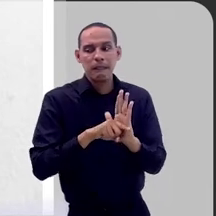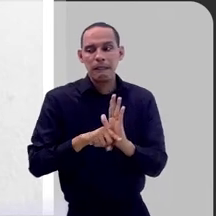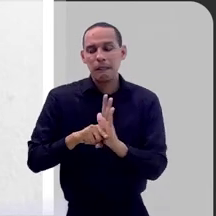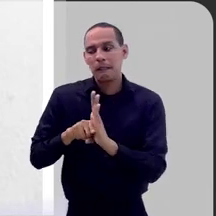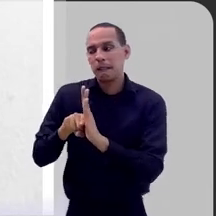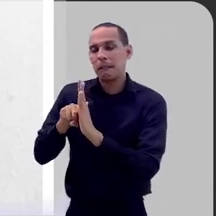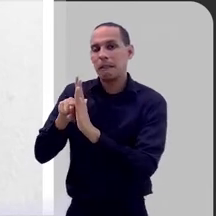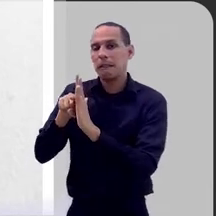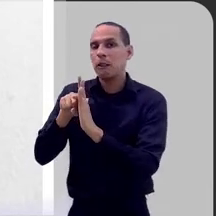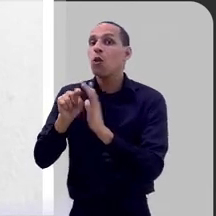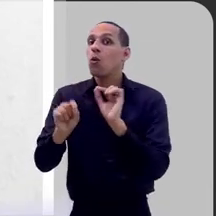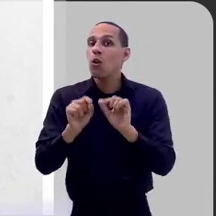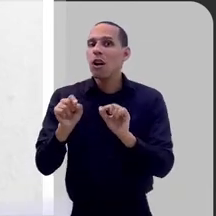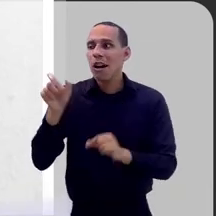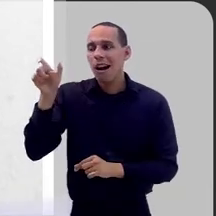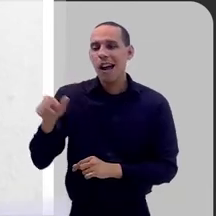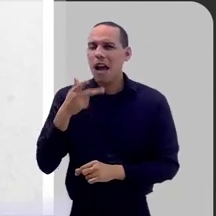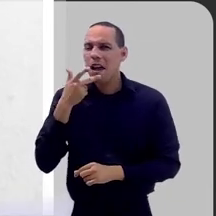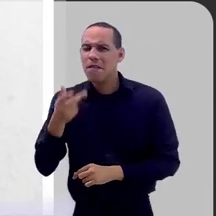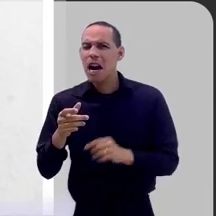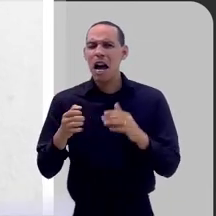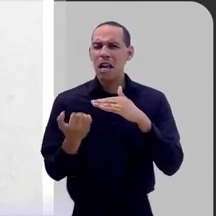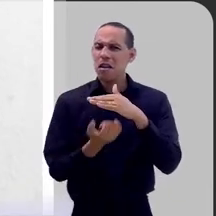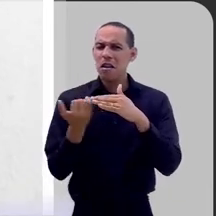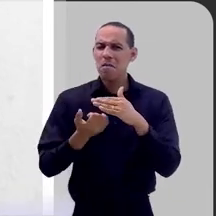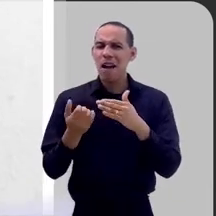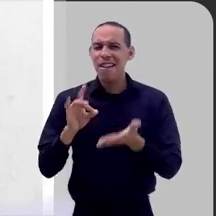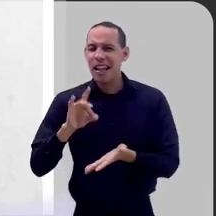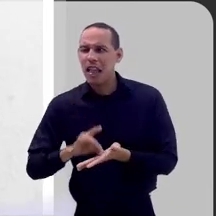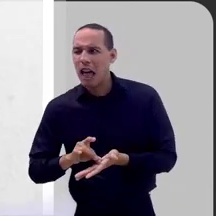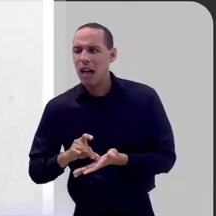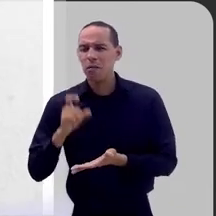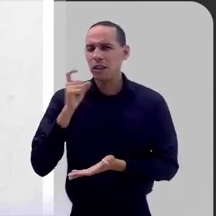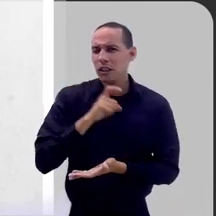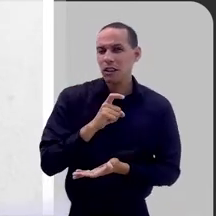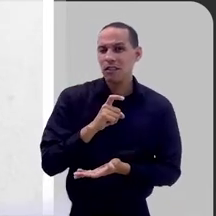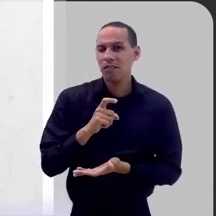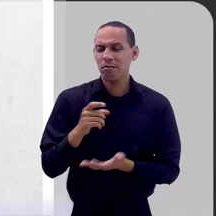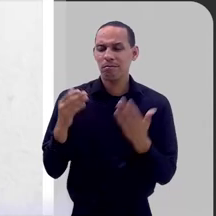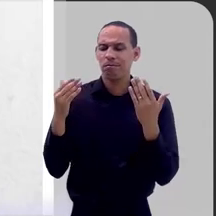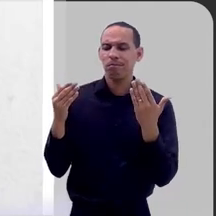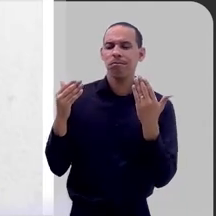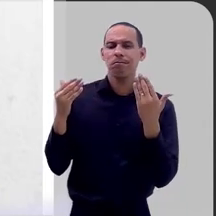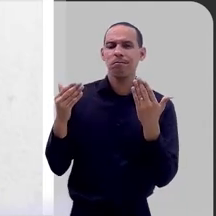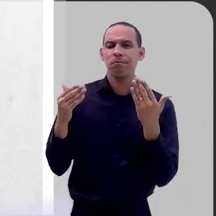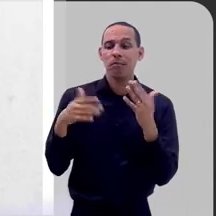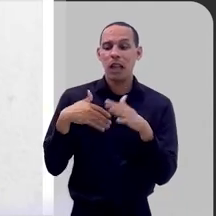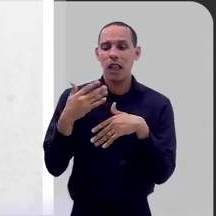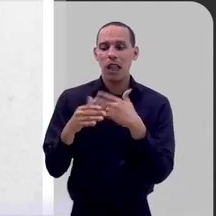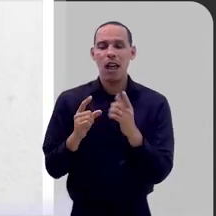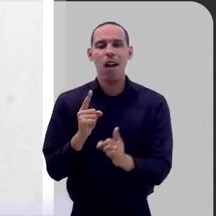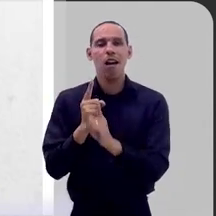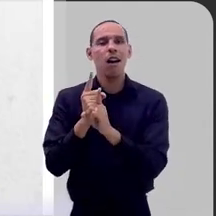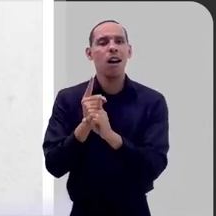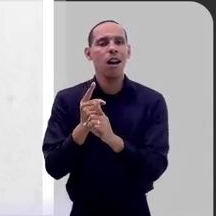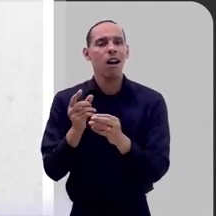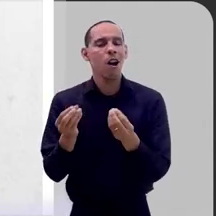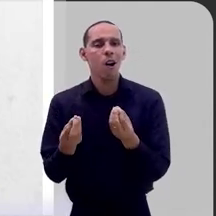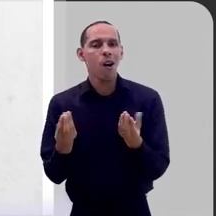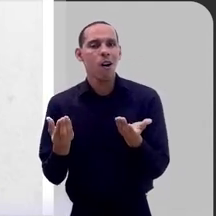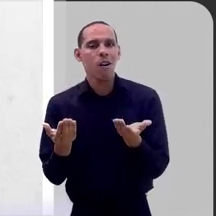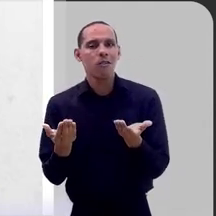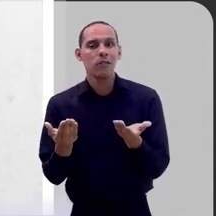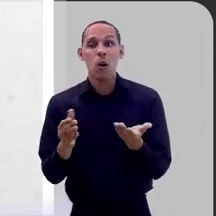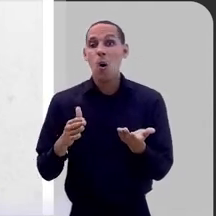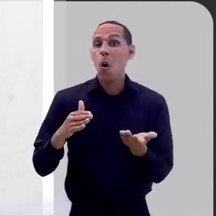e verificar se aquelas afirmações sobre a empresa são verdadeiras, é uma suspeita